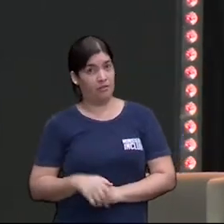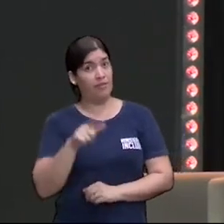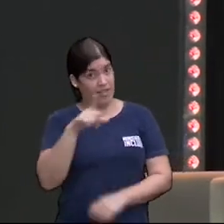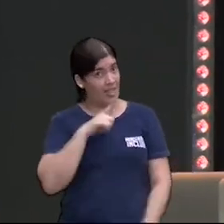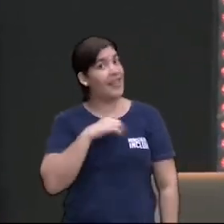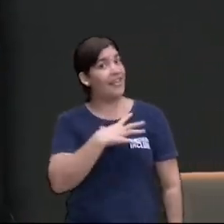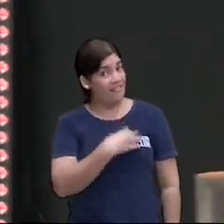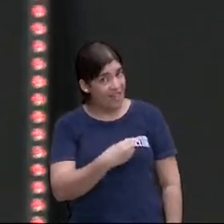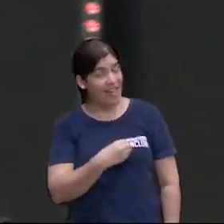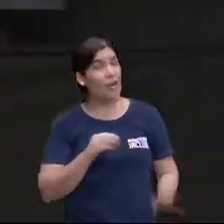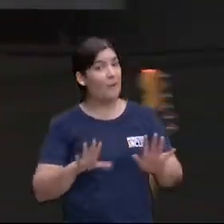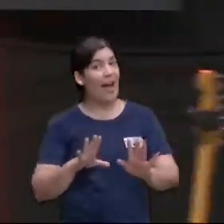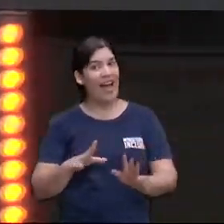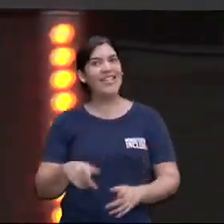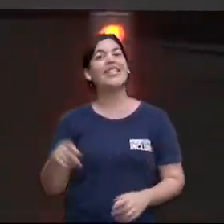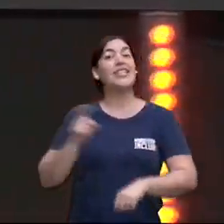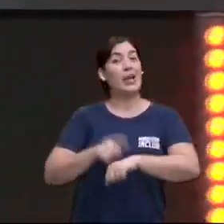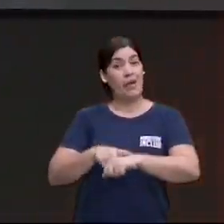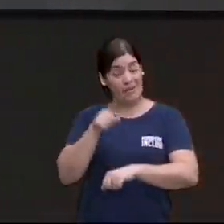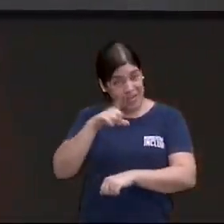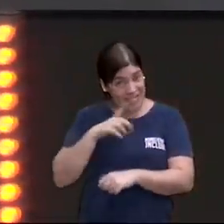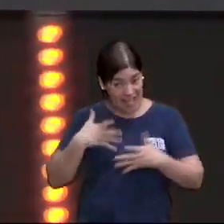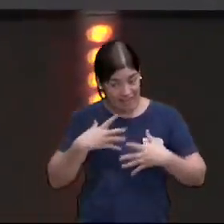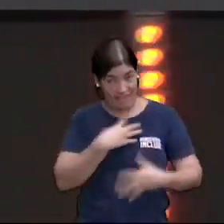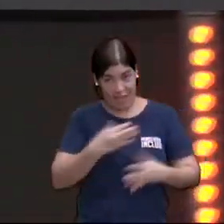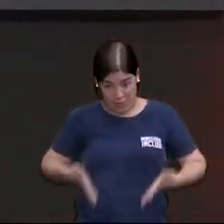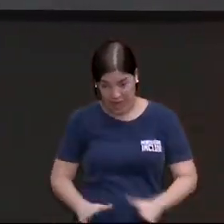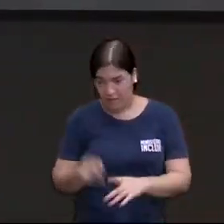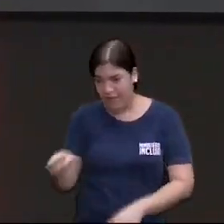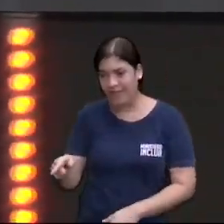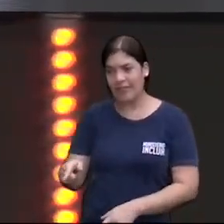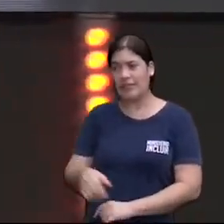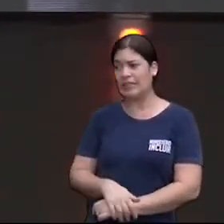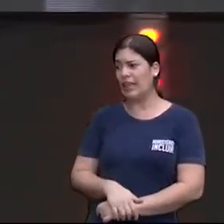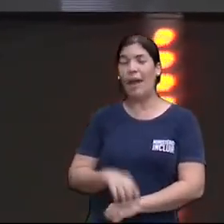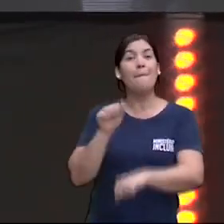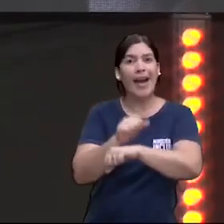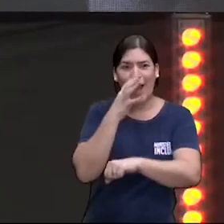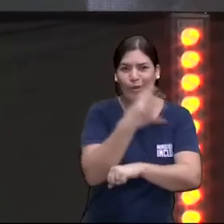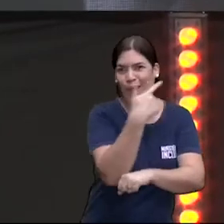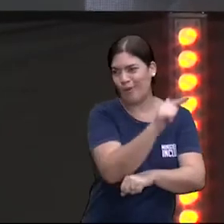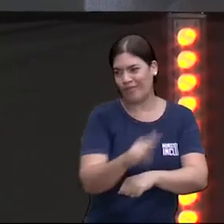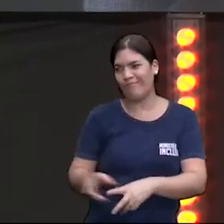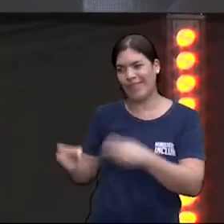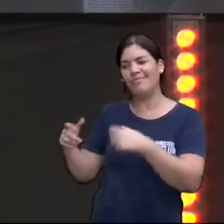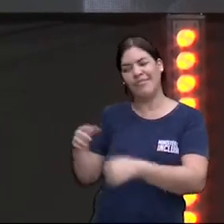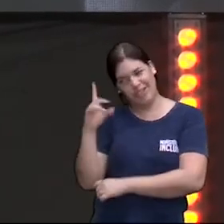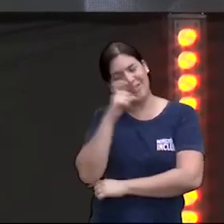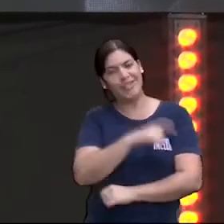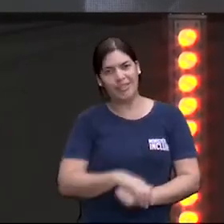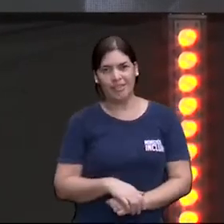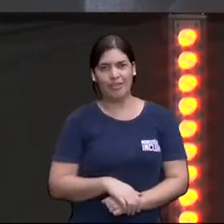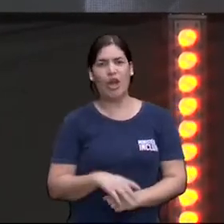Aí, quando você tem filho, você para com a palhaçada de julgar os outros, não é? Até você ter filho, enquanto você não tem filho, você é o